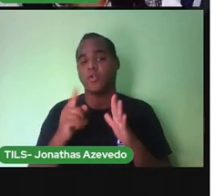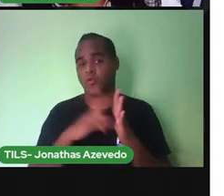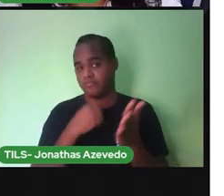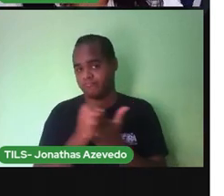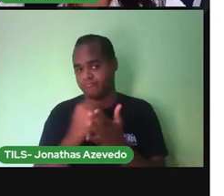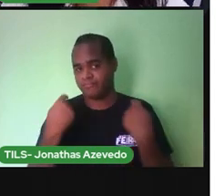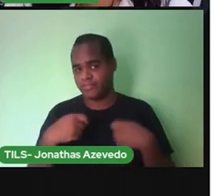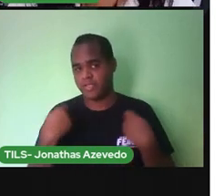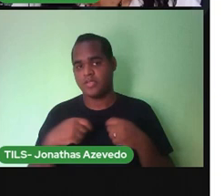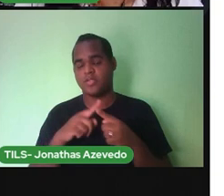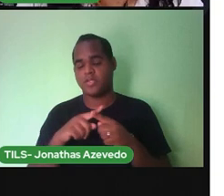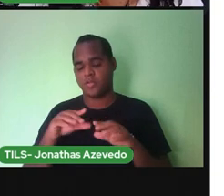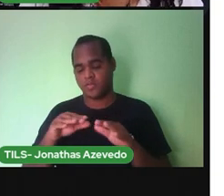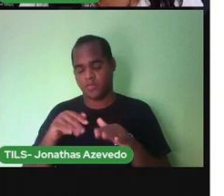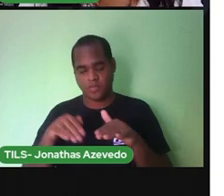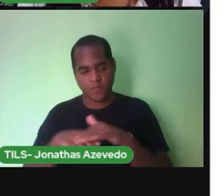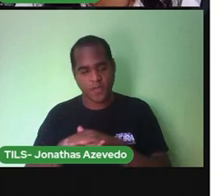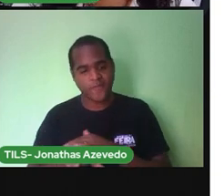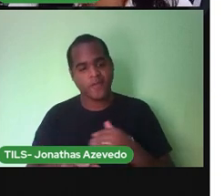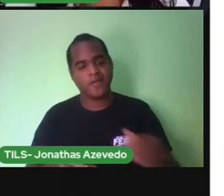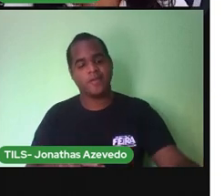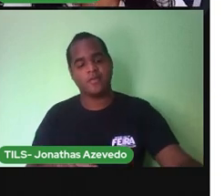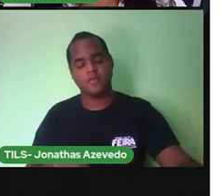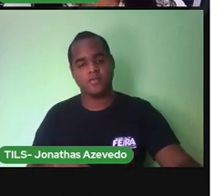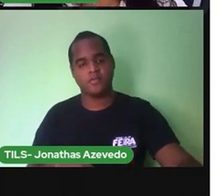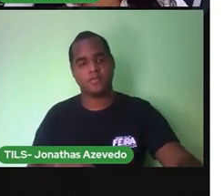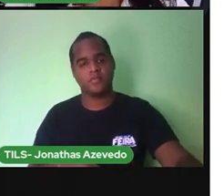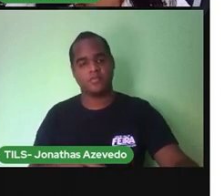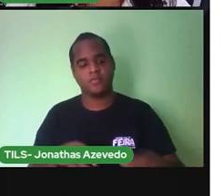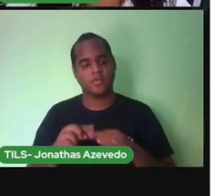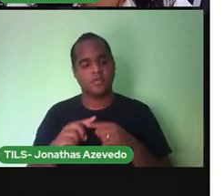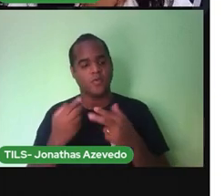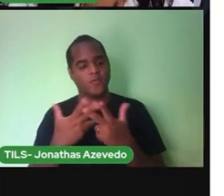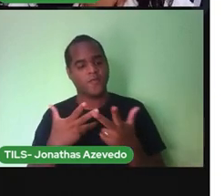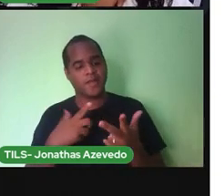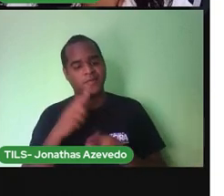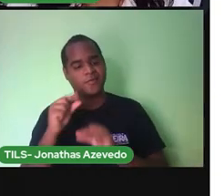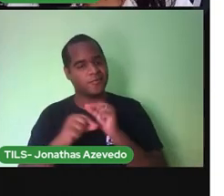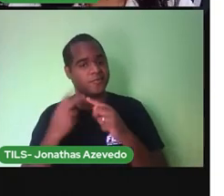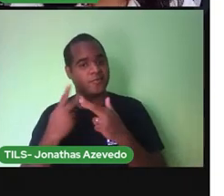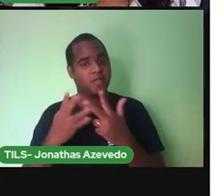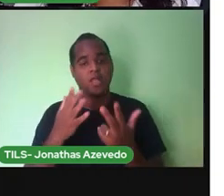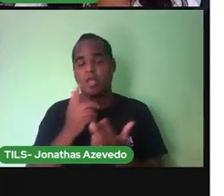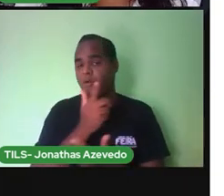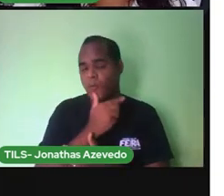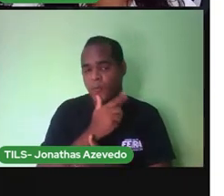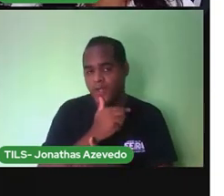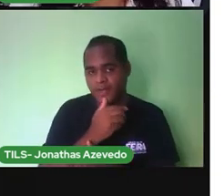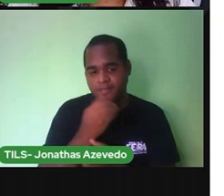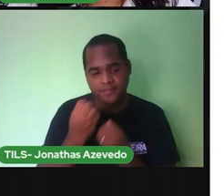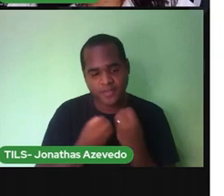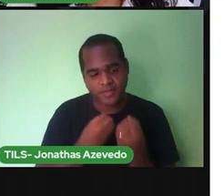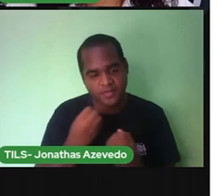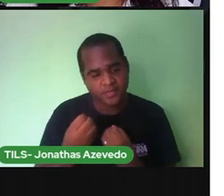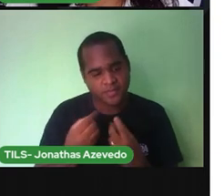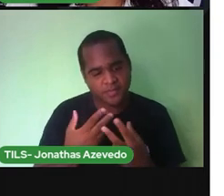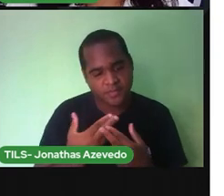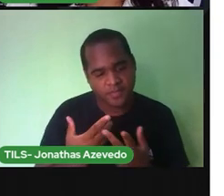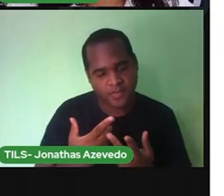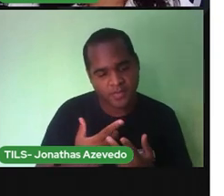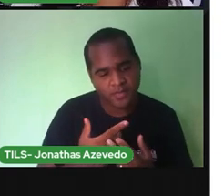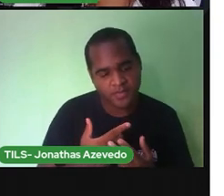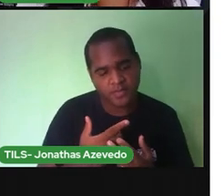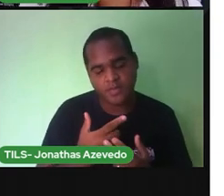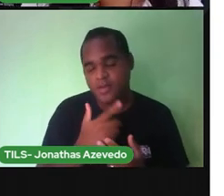guardado num classificador ou num saquinho plástico para evitar que seja molhado que fique úmido porque esse